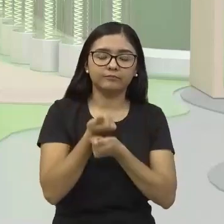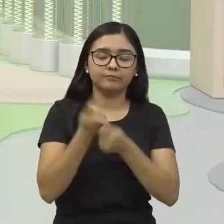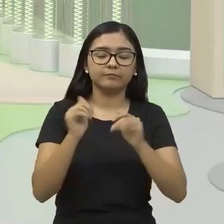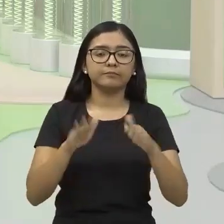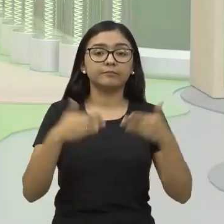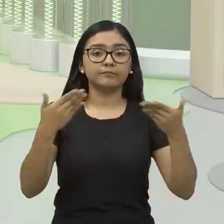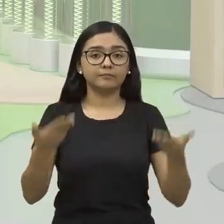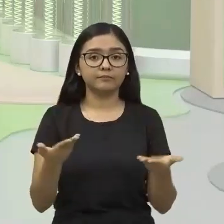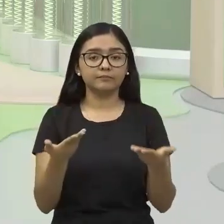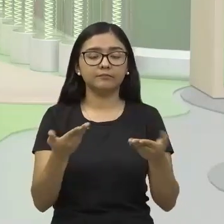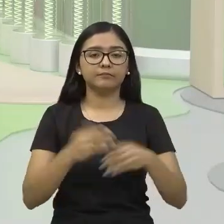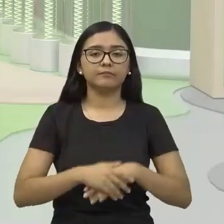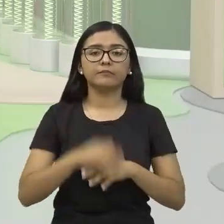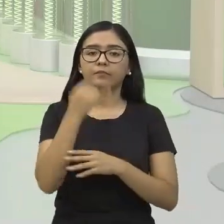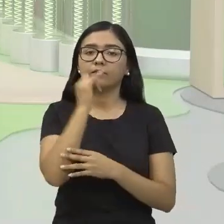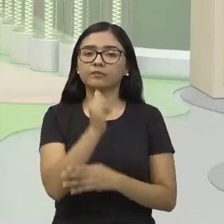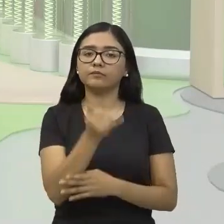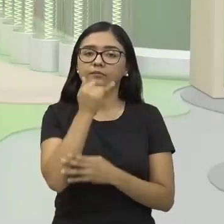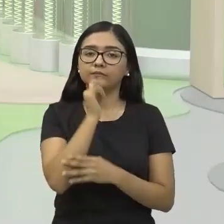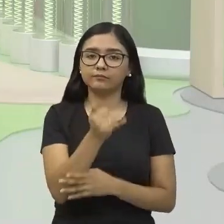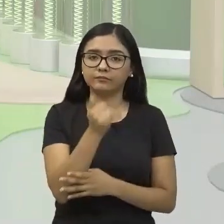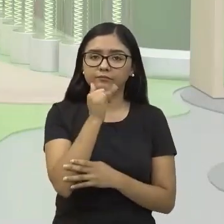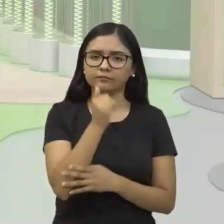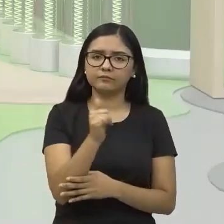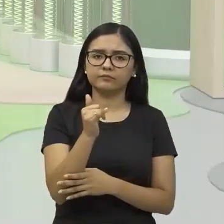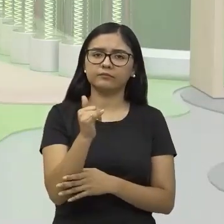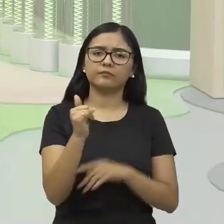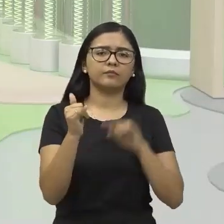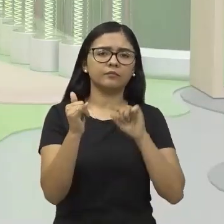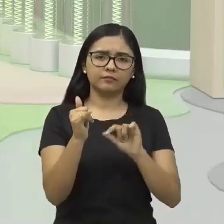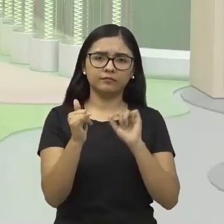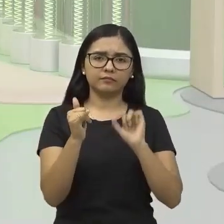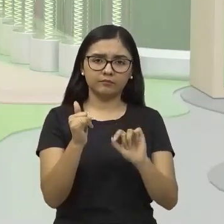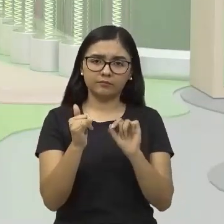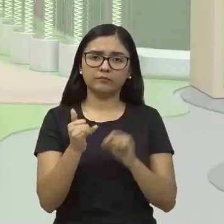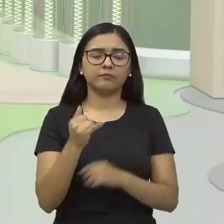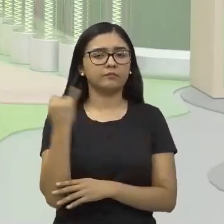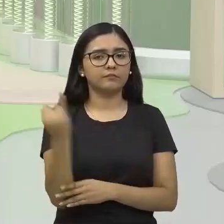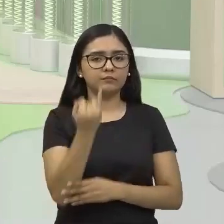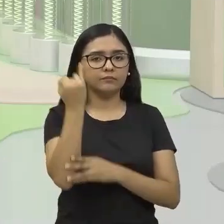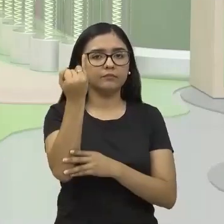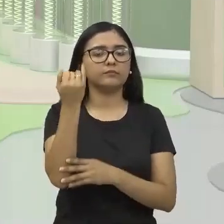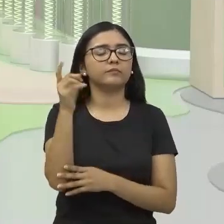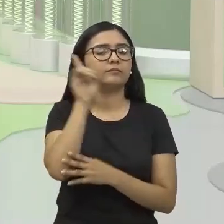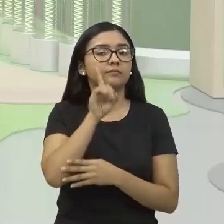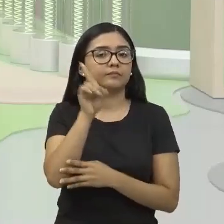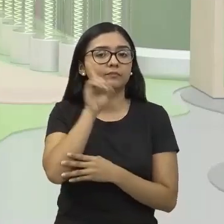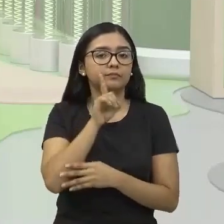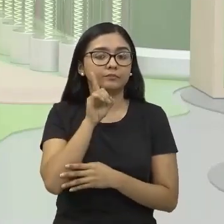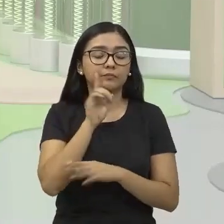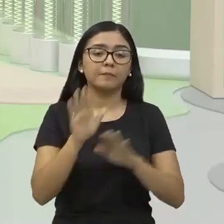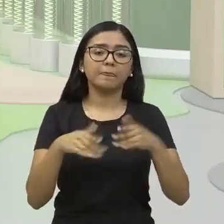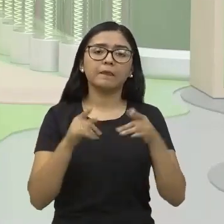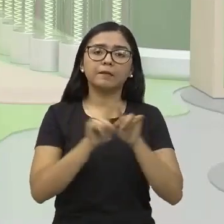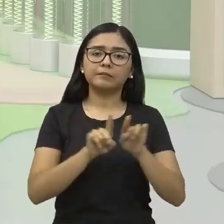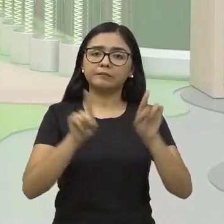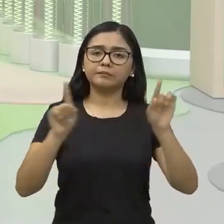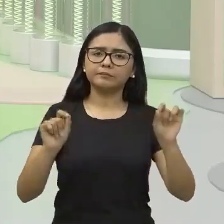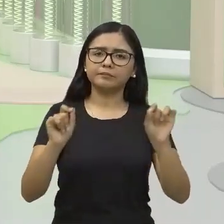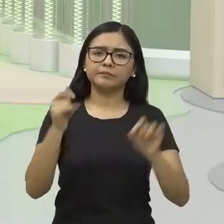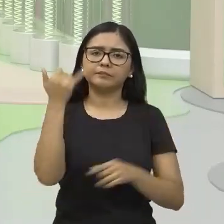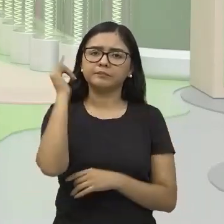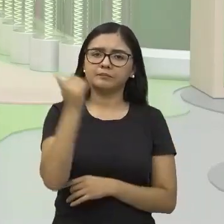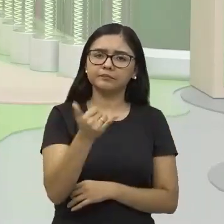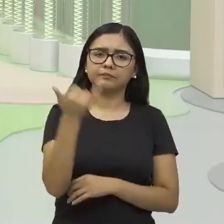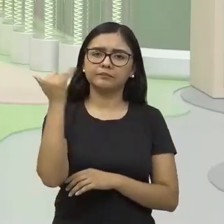bem, a energia é altamente necessária no nosso dia a dia. E aí, para essa energia elétrica